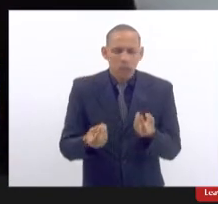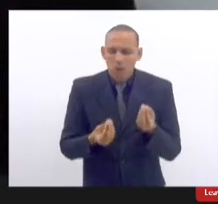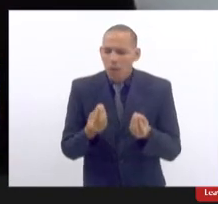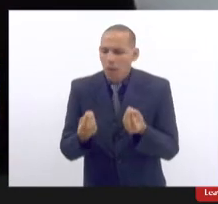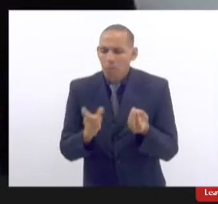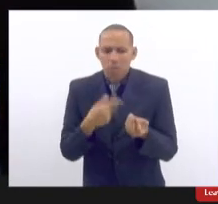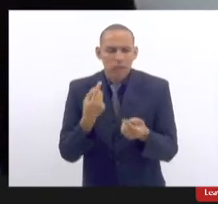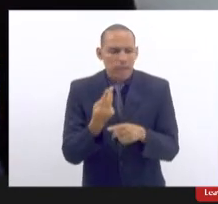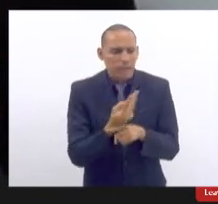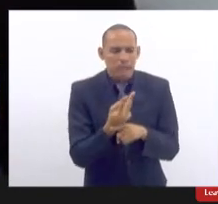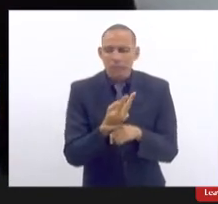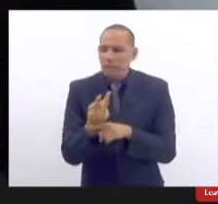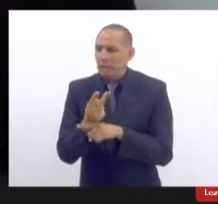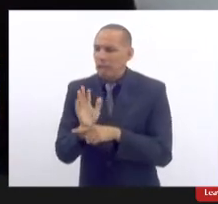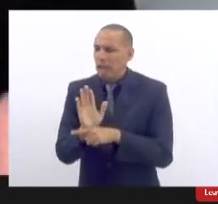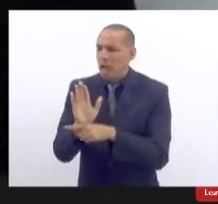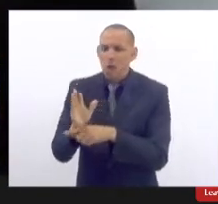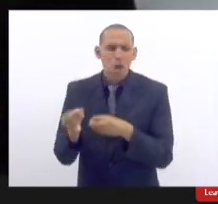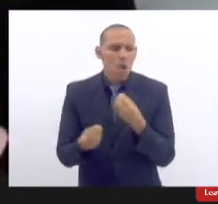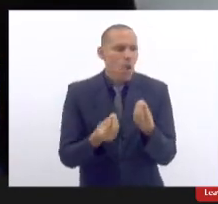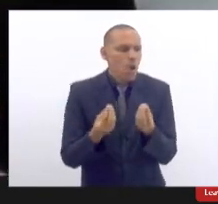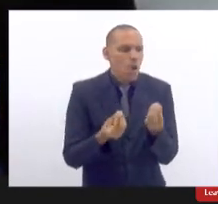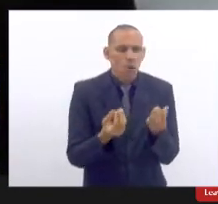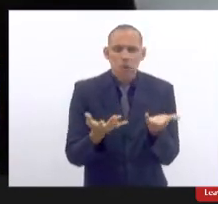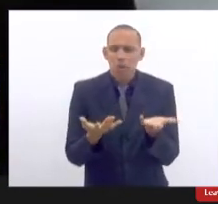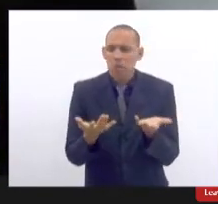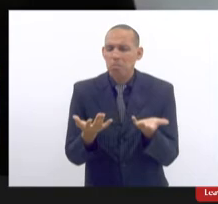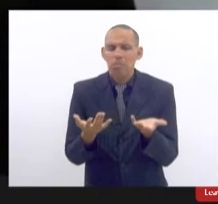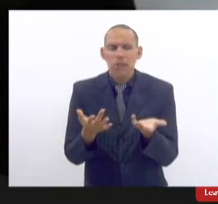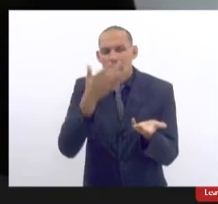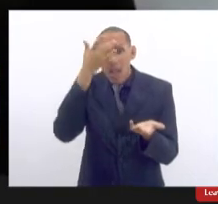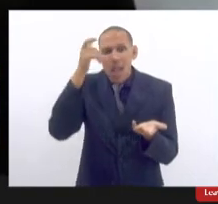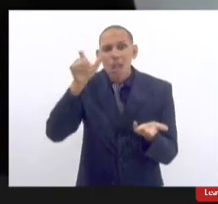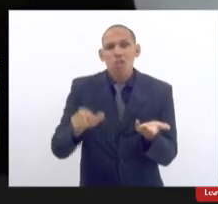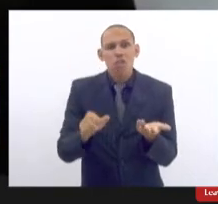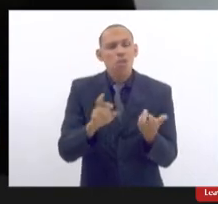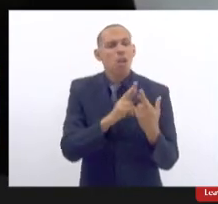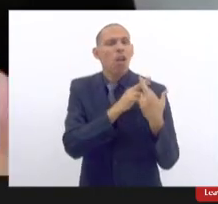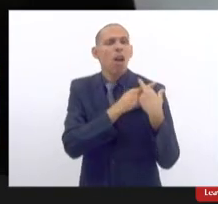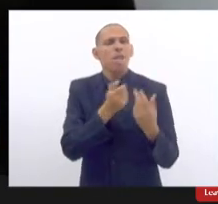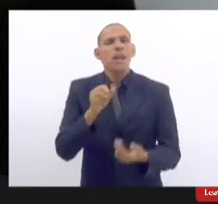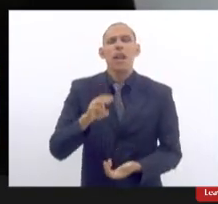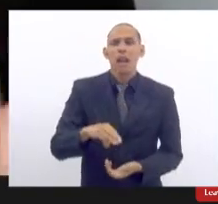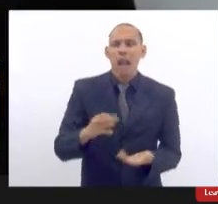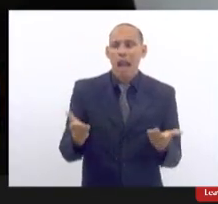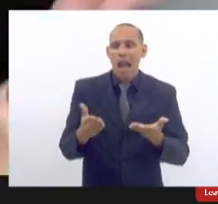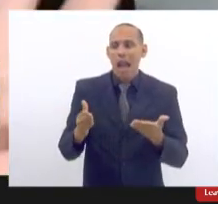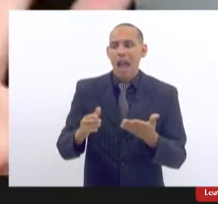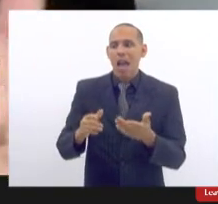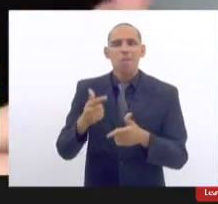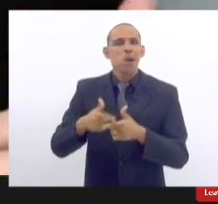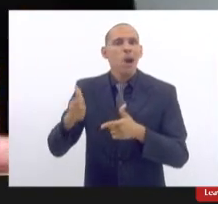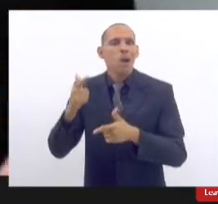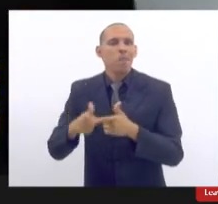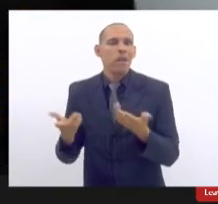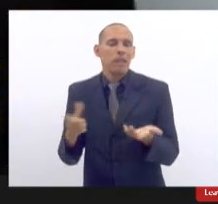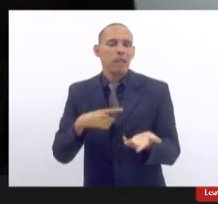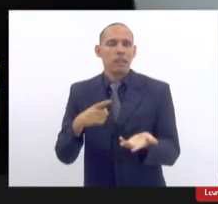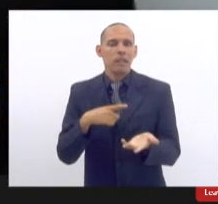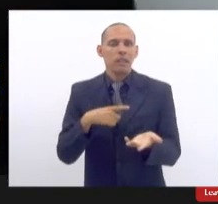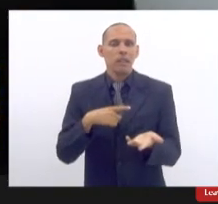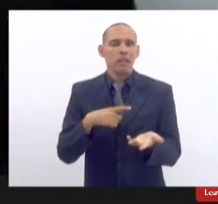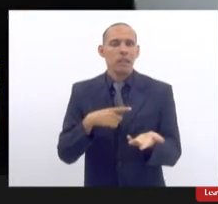recorrer diante de quem são os responsáveis diante de uma complicação de um efeito efeito